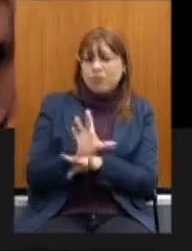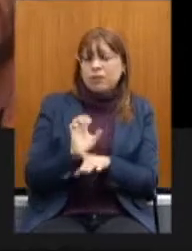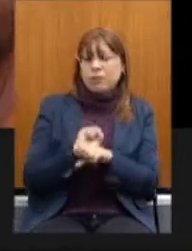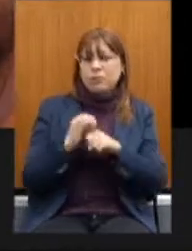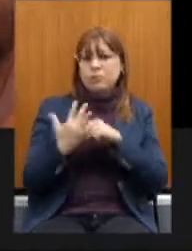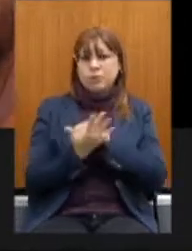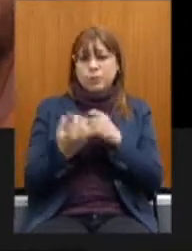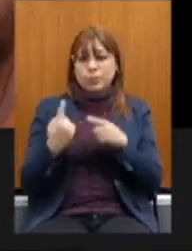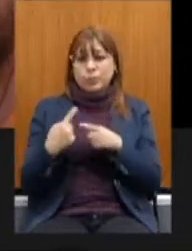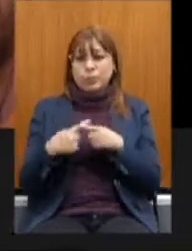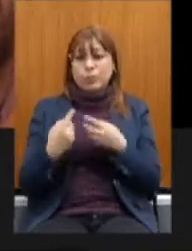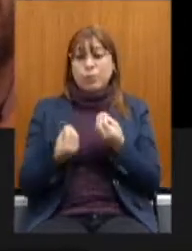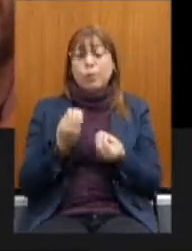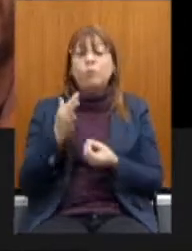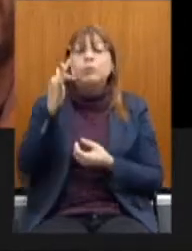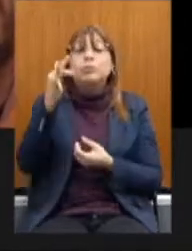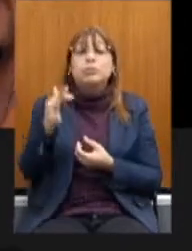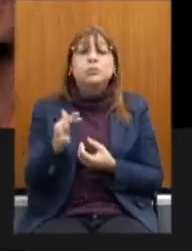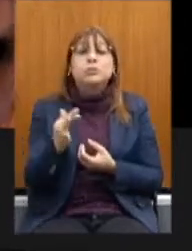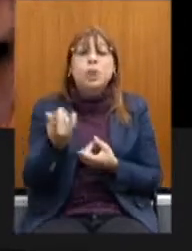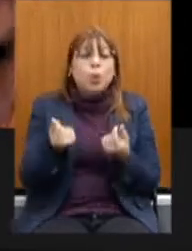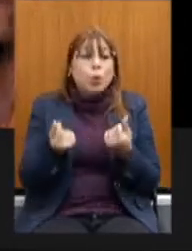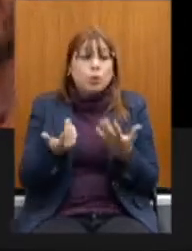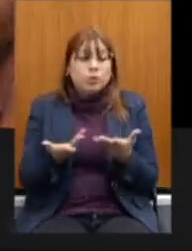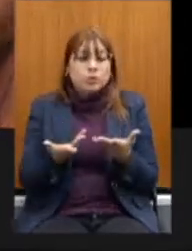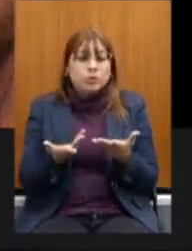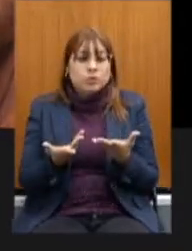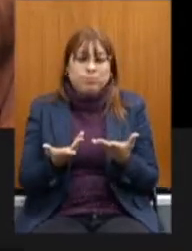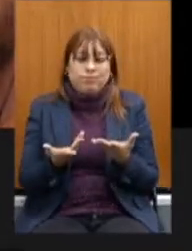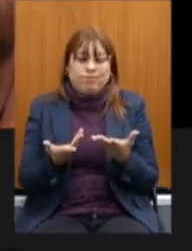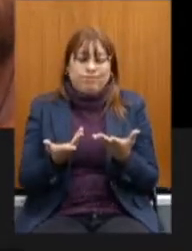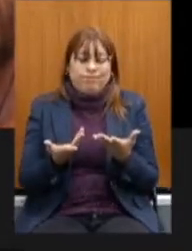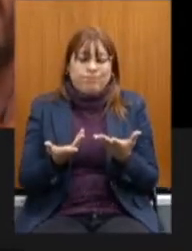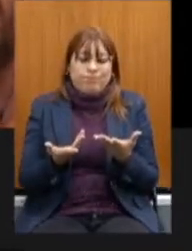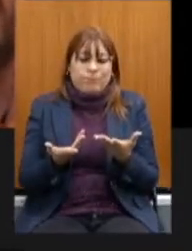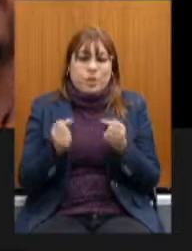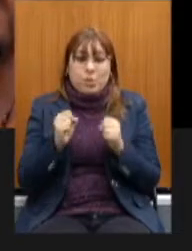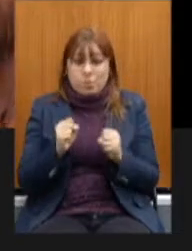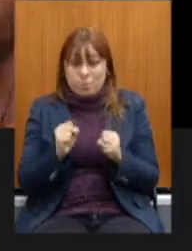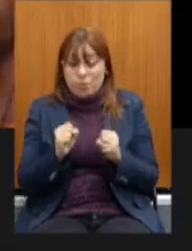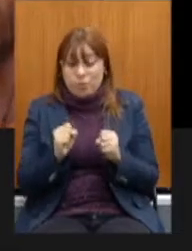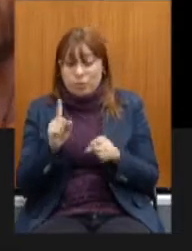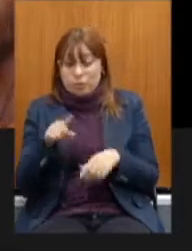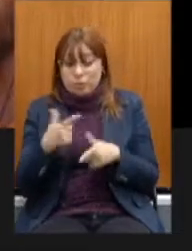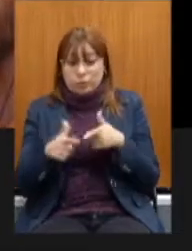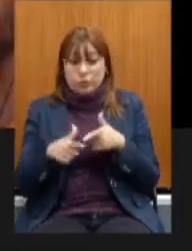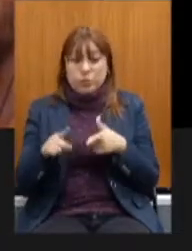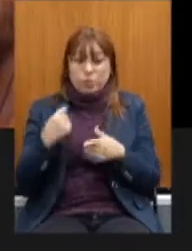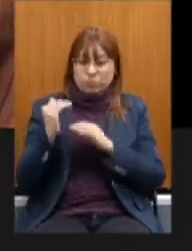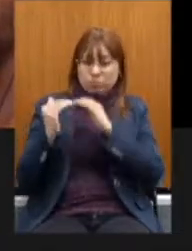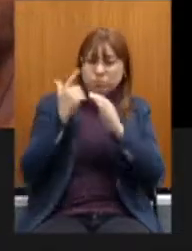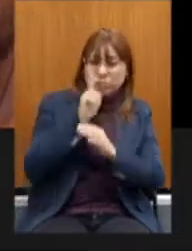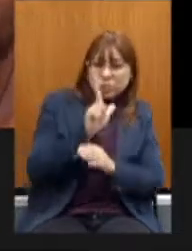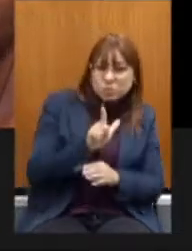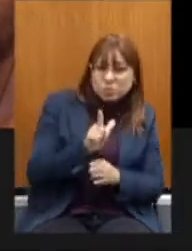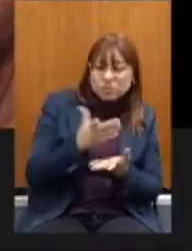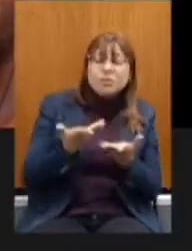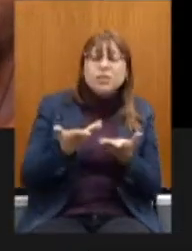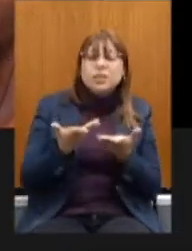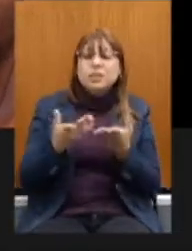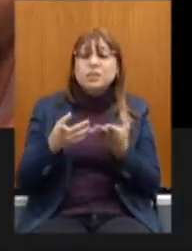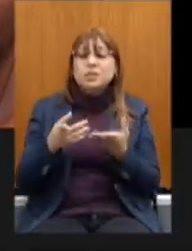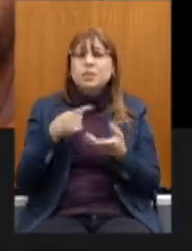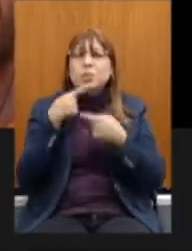vai deixar, será inflação? Será uma deflação? Vamos crescer? Em um cenário de